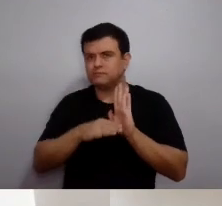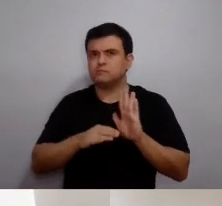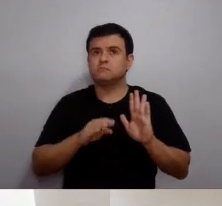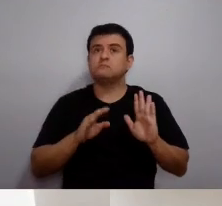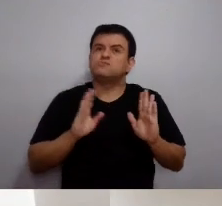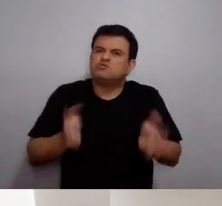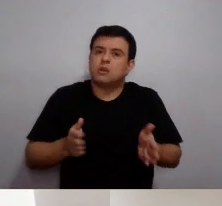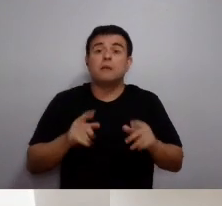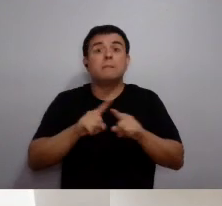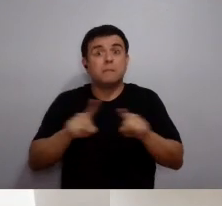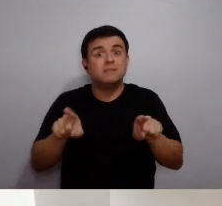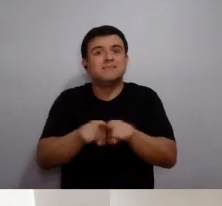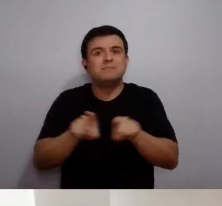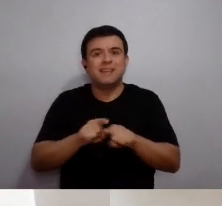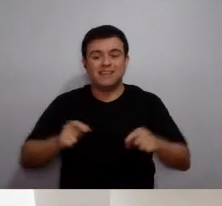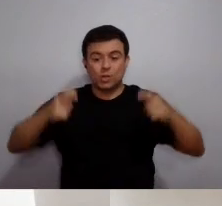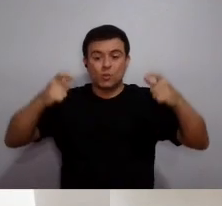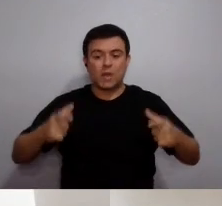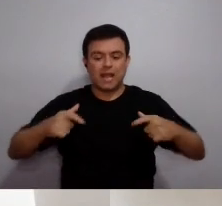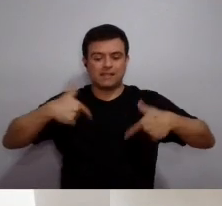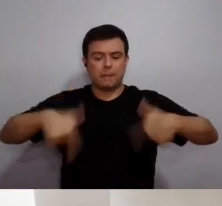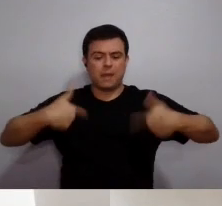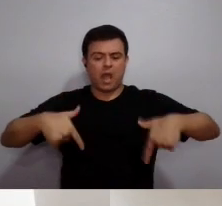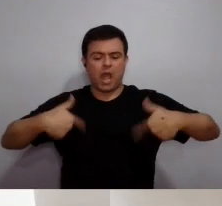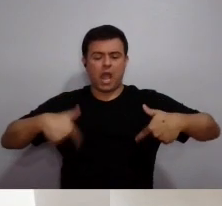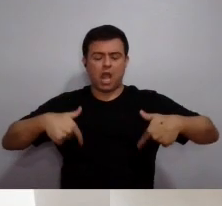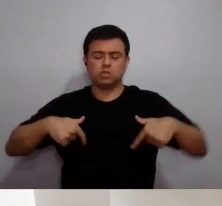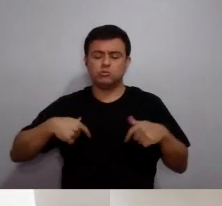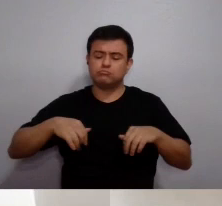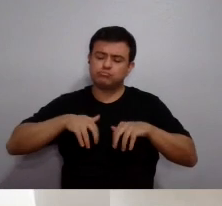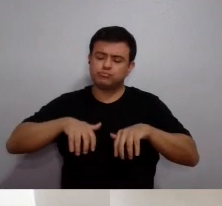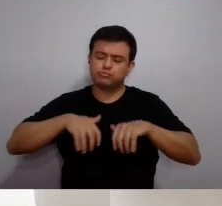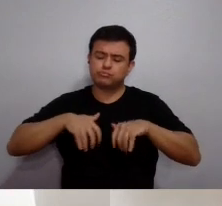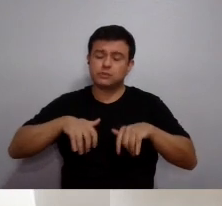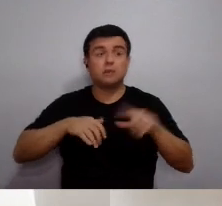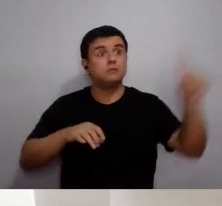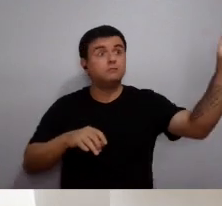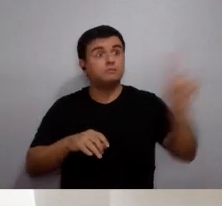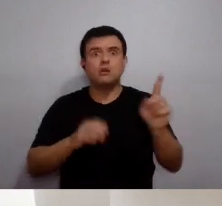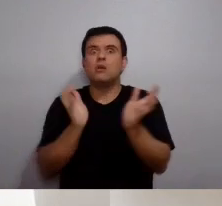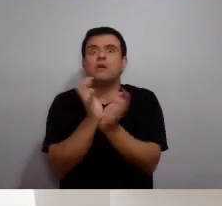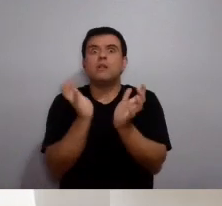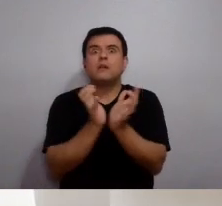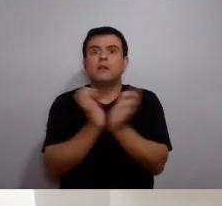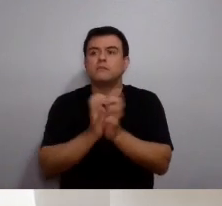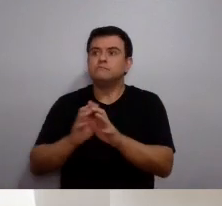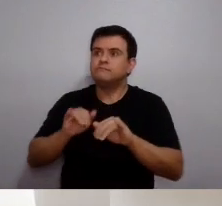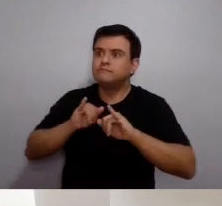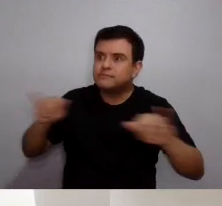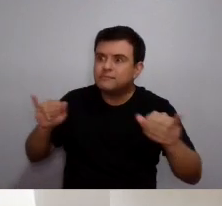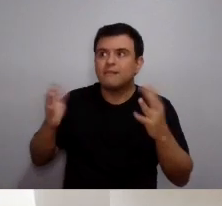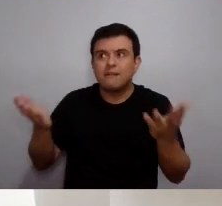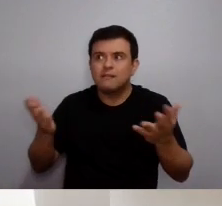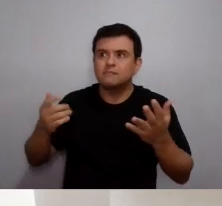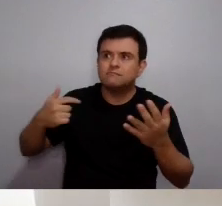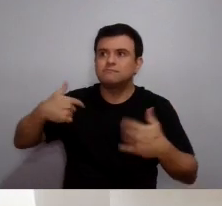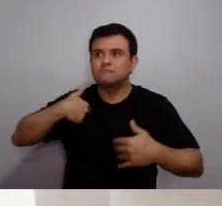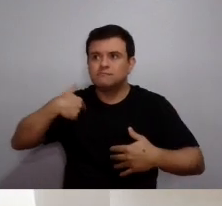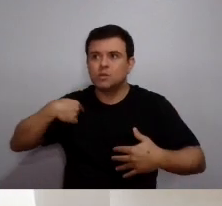mas também a gente se acostumava a receber os colegas no local de trabalho, né? De vez em quando vem um colega de, ó,